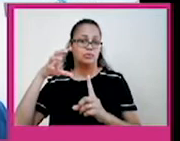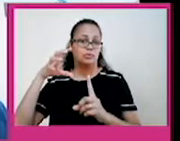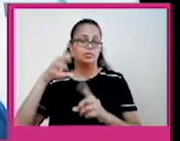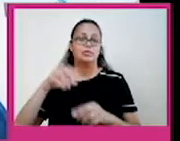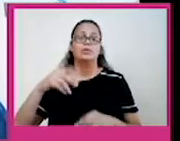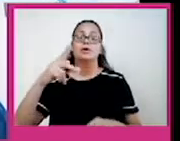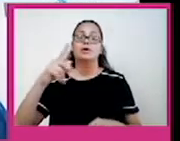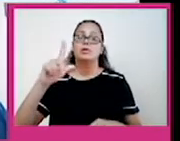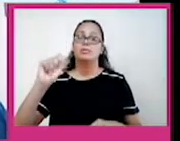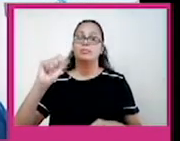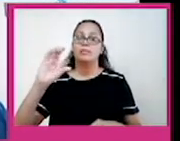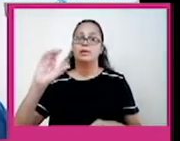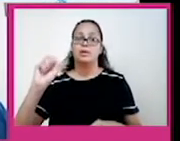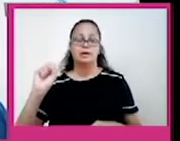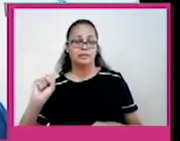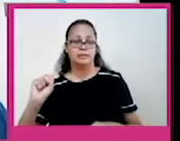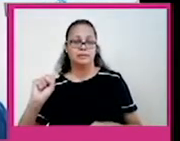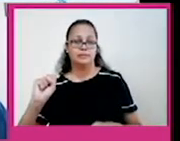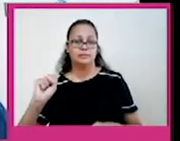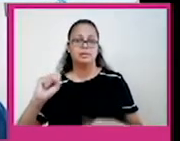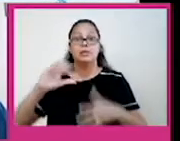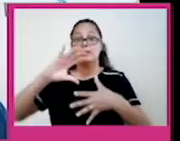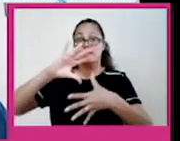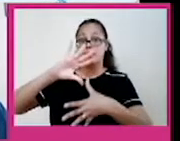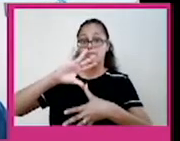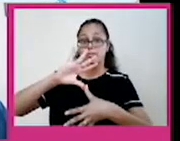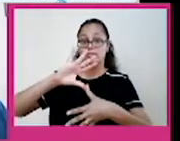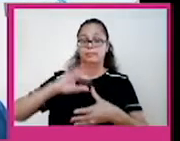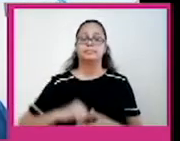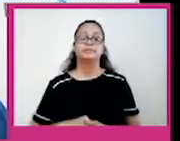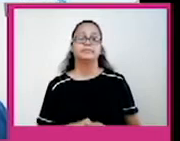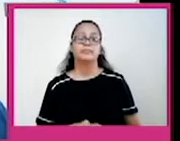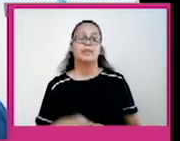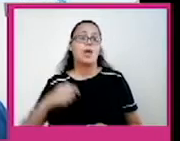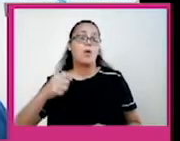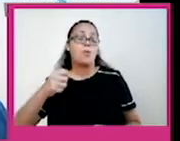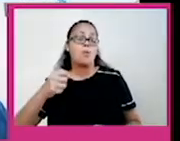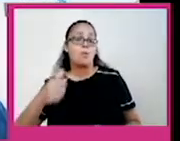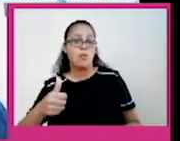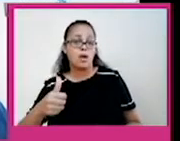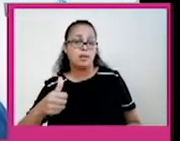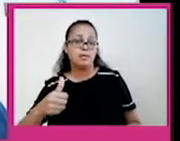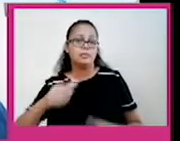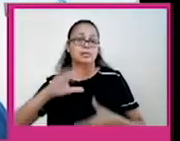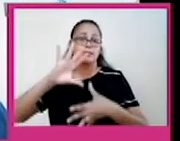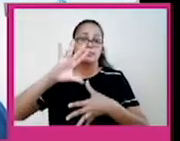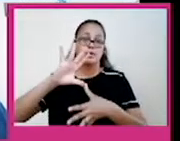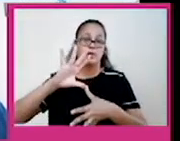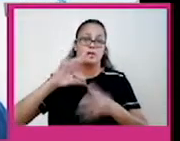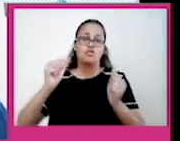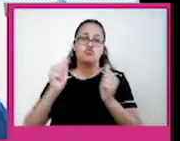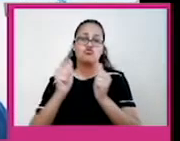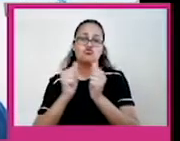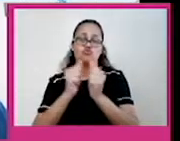placas. Então, estamos falando da América como um todo, não só da América Latina. Quase toda a porção oeste da América é uma zona de choque entre